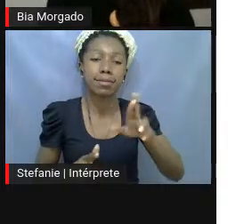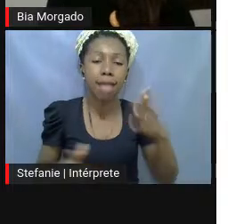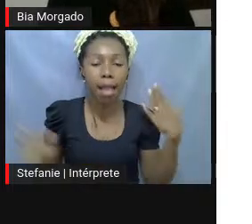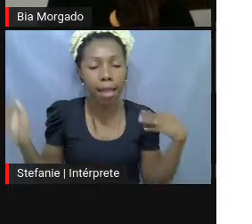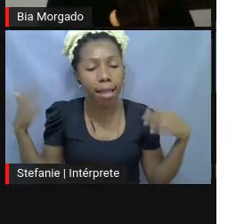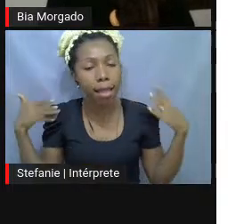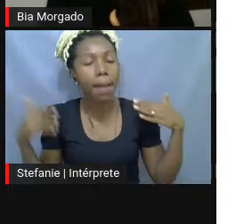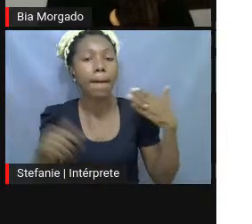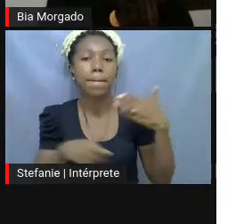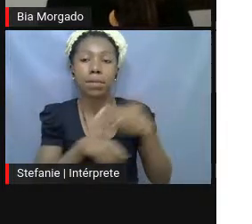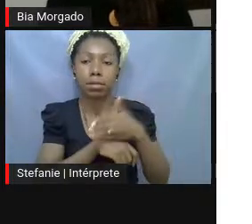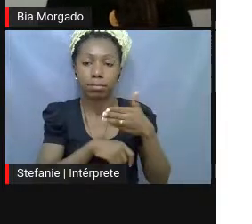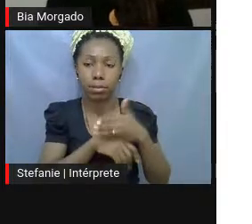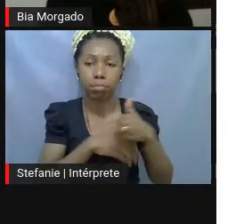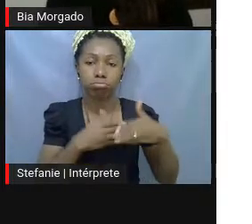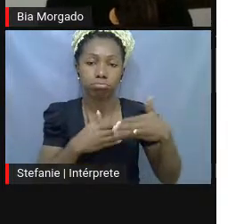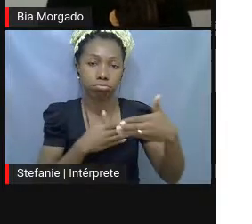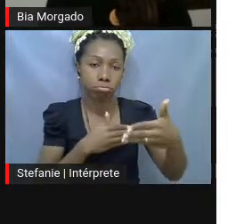disso ao longo